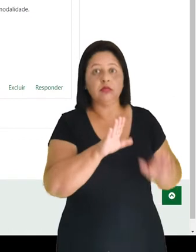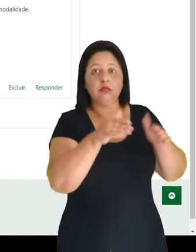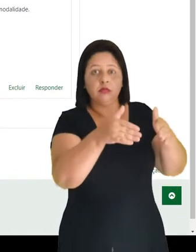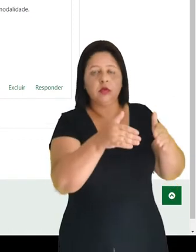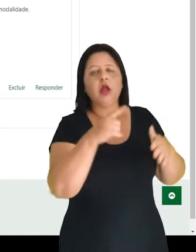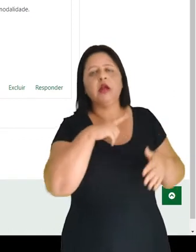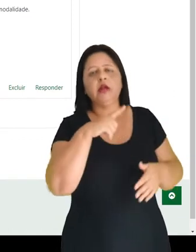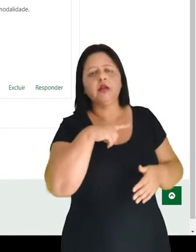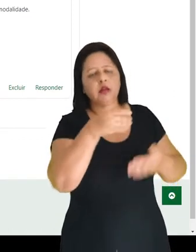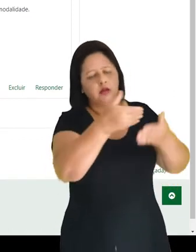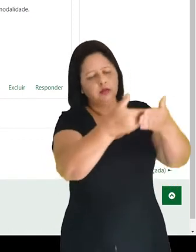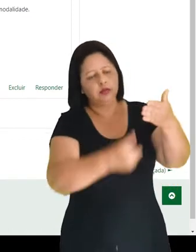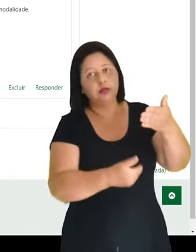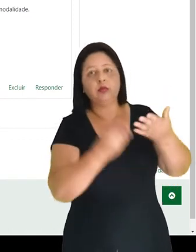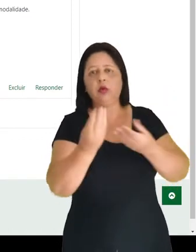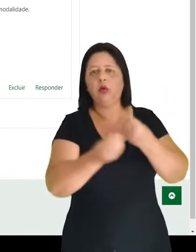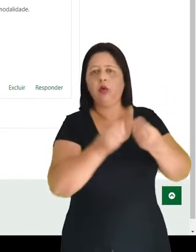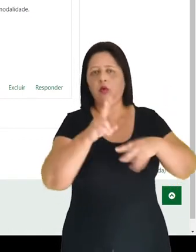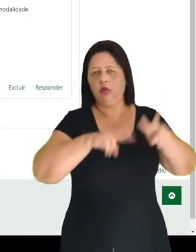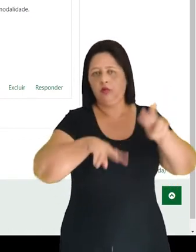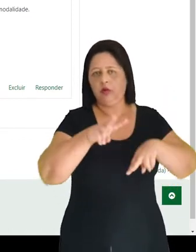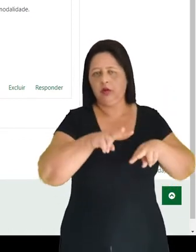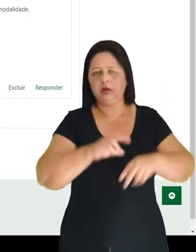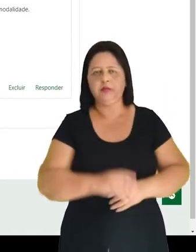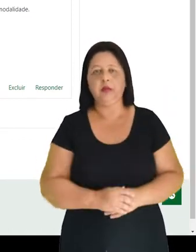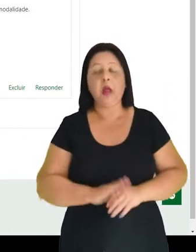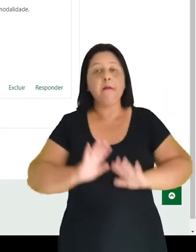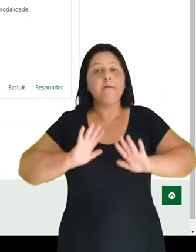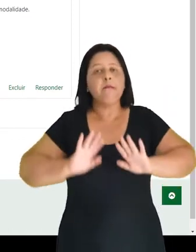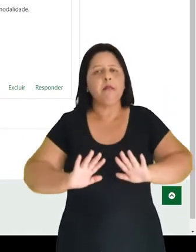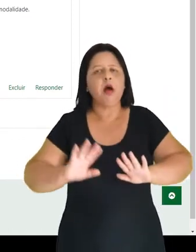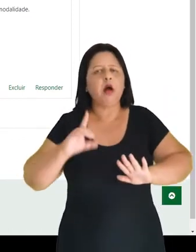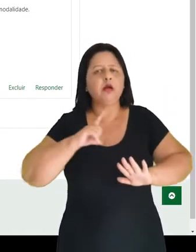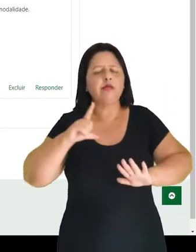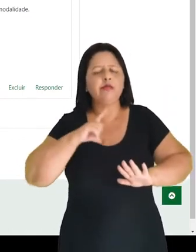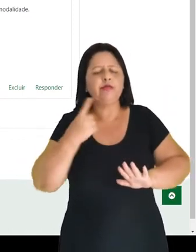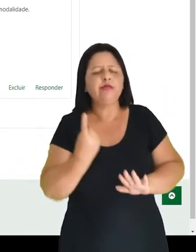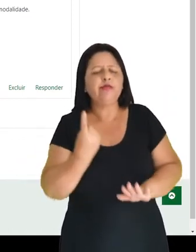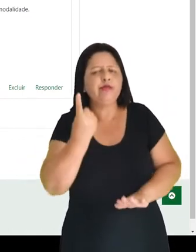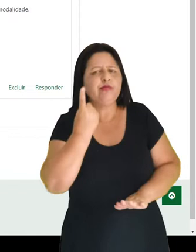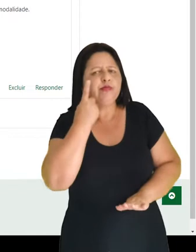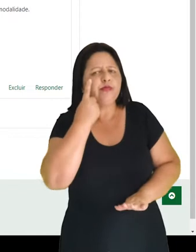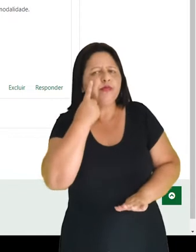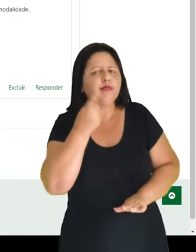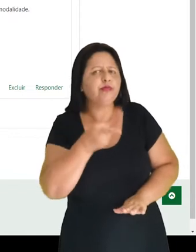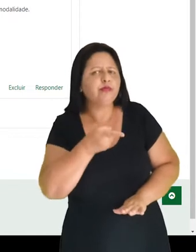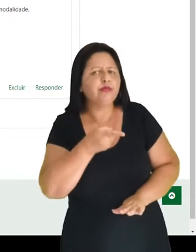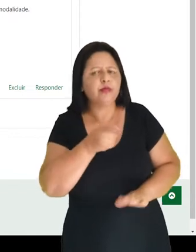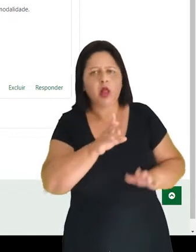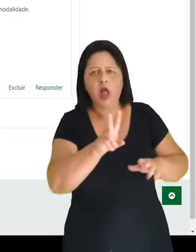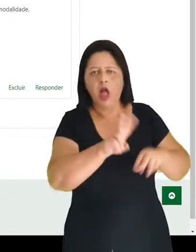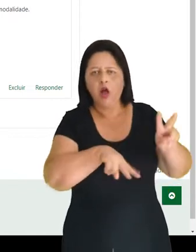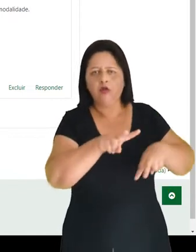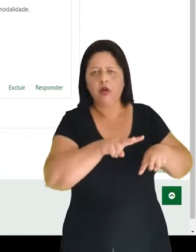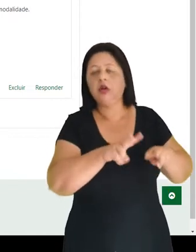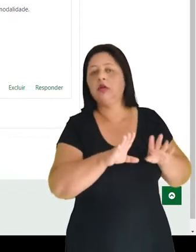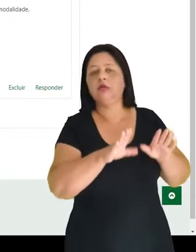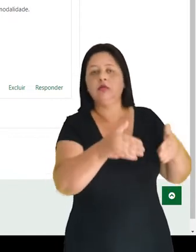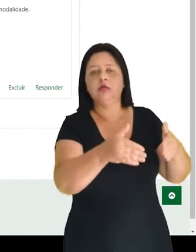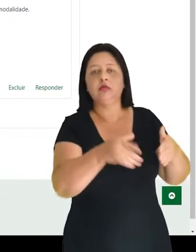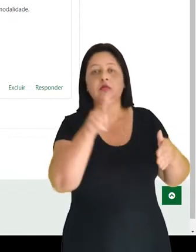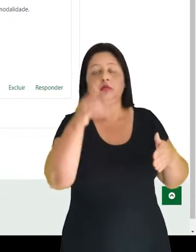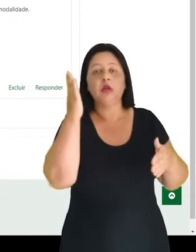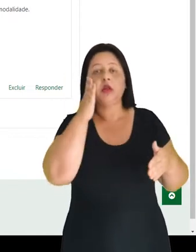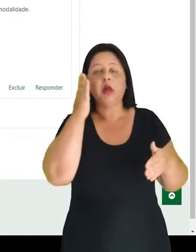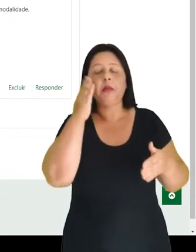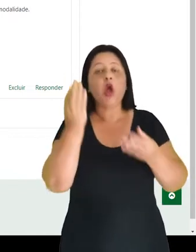um mecanismo de avaliação. Qual é o detalhe aqui na avaliação do fórum? É você saber